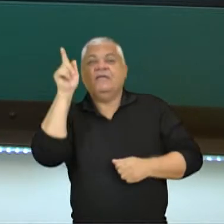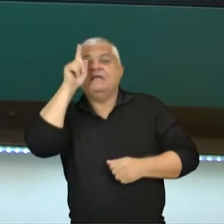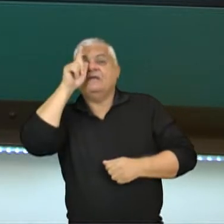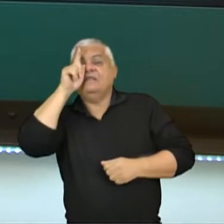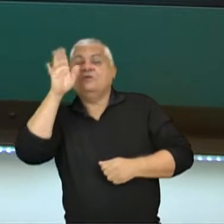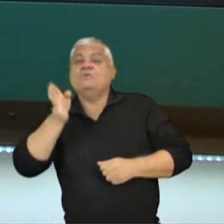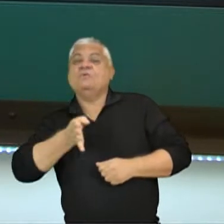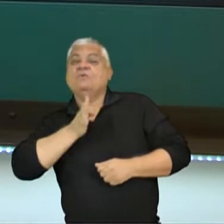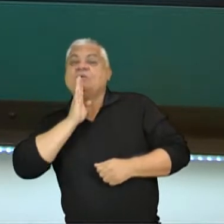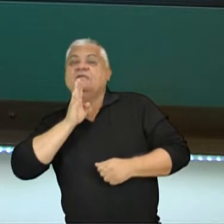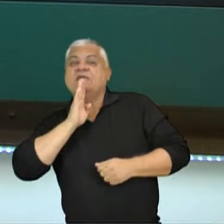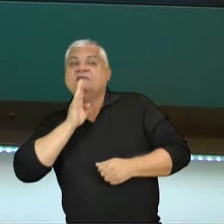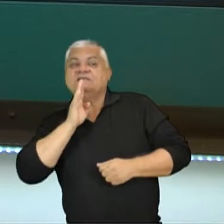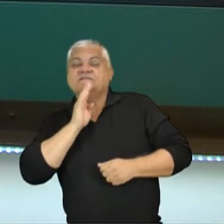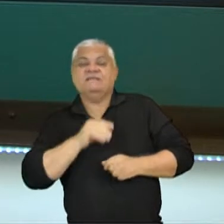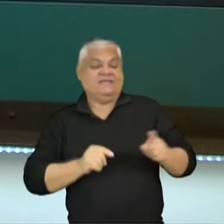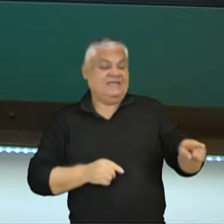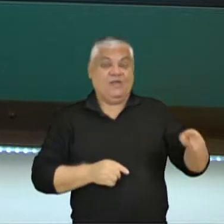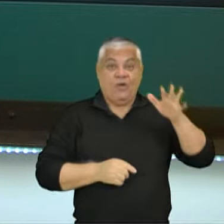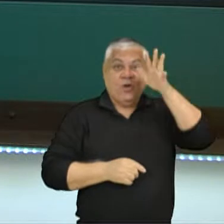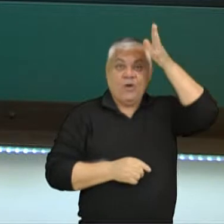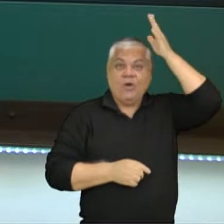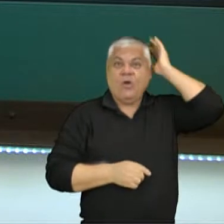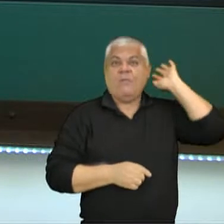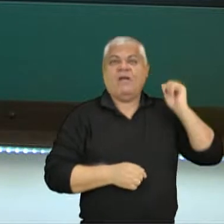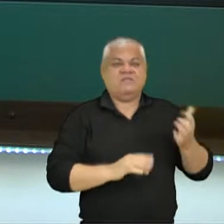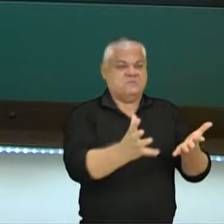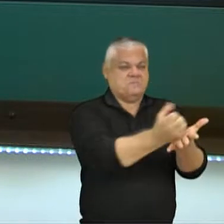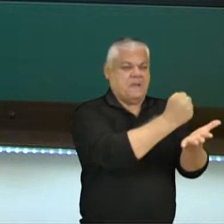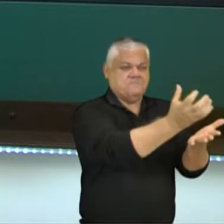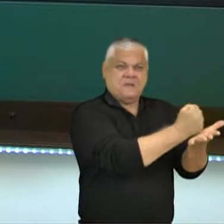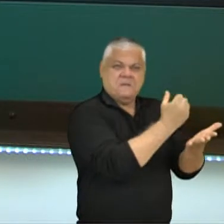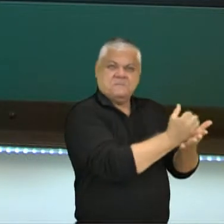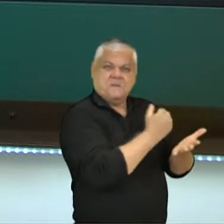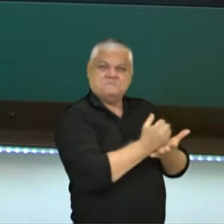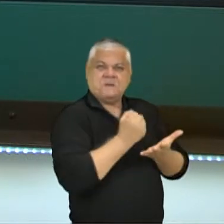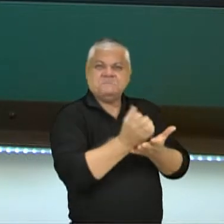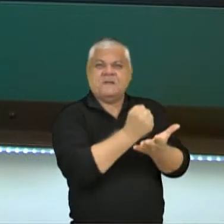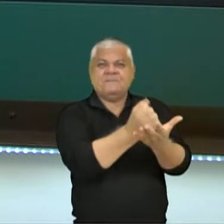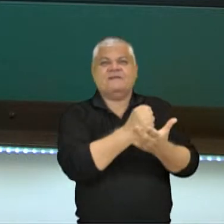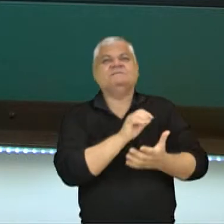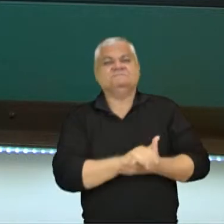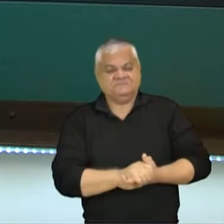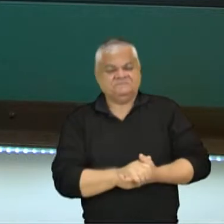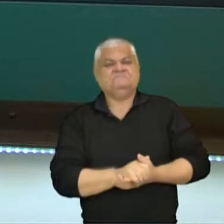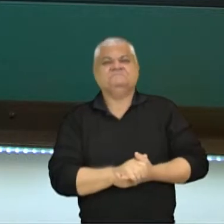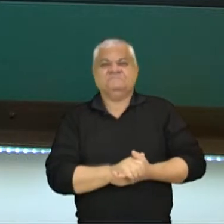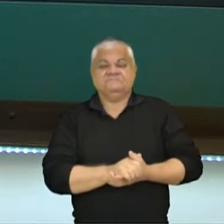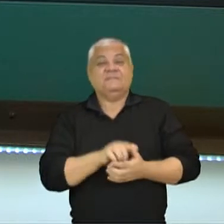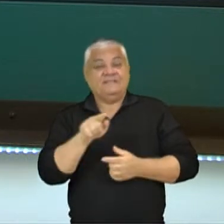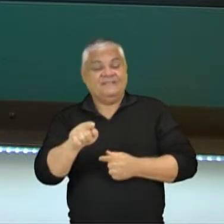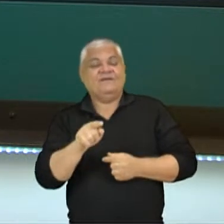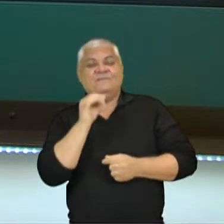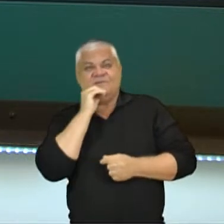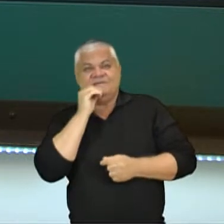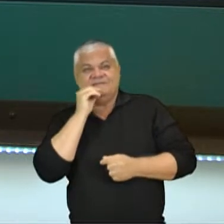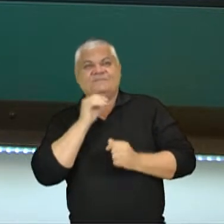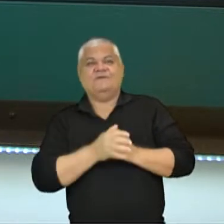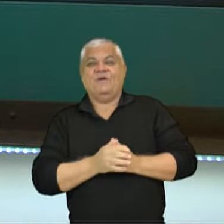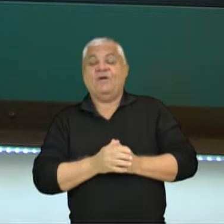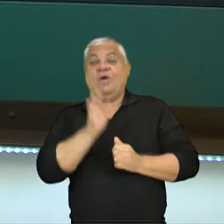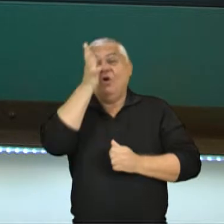conhecer. Romanos, conquistar. Enquanto o grego queria conhecer e queria crescer como seres humanos, como civilização, o romano queria o quê?